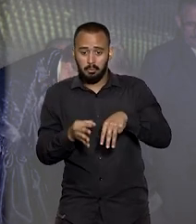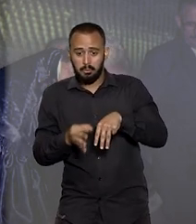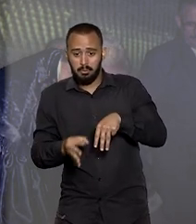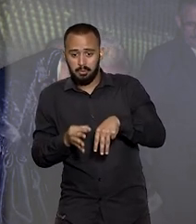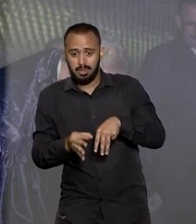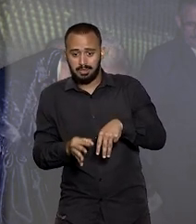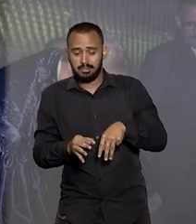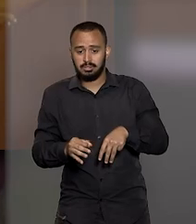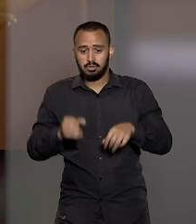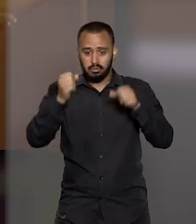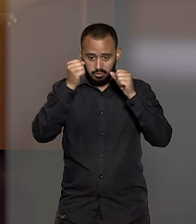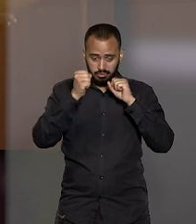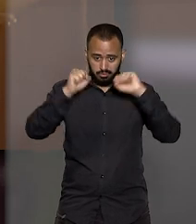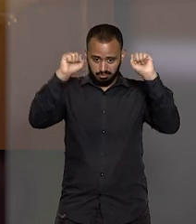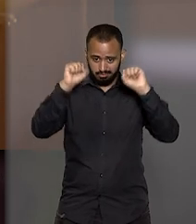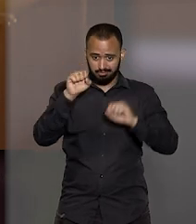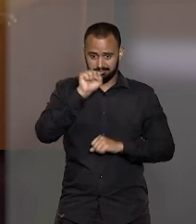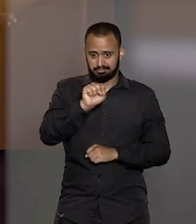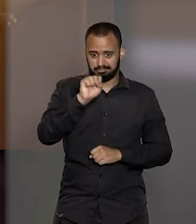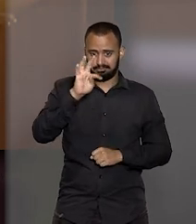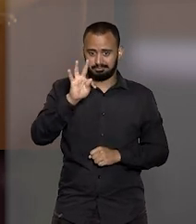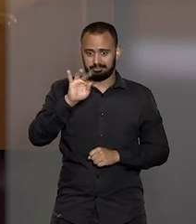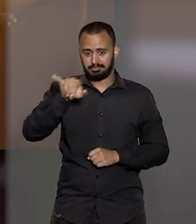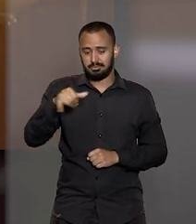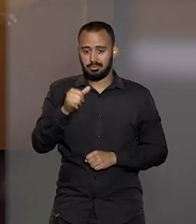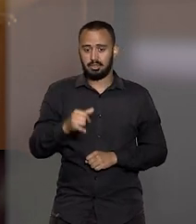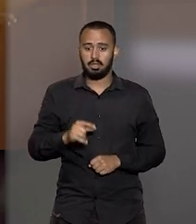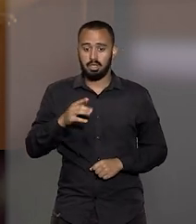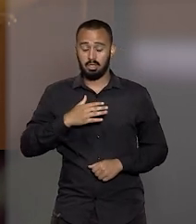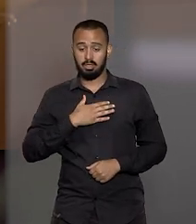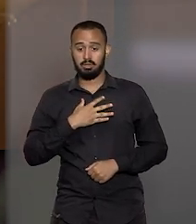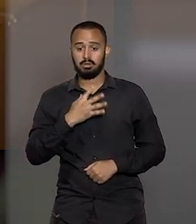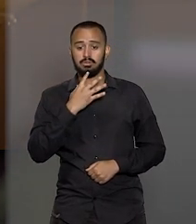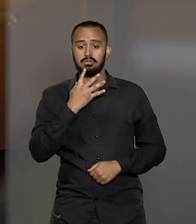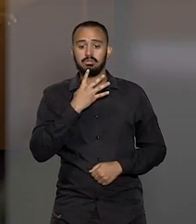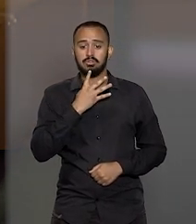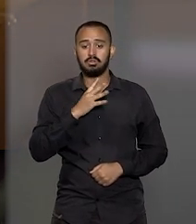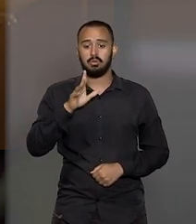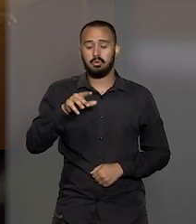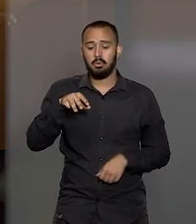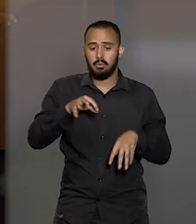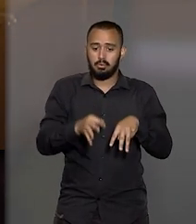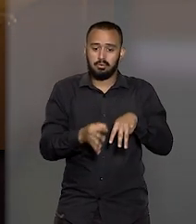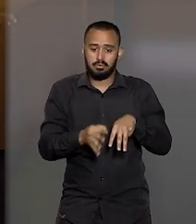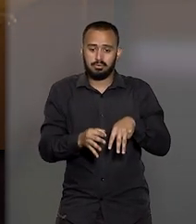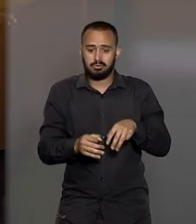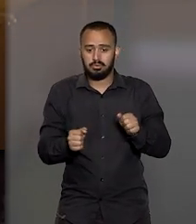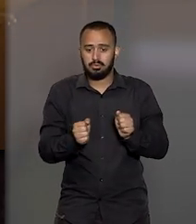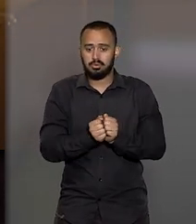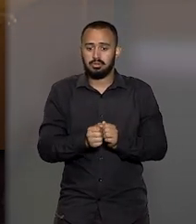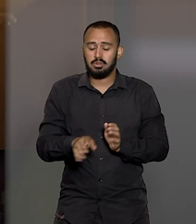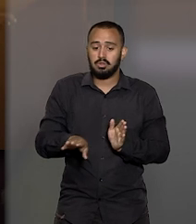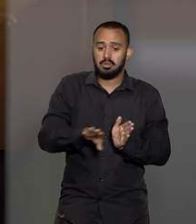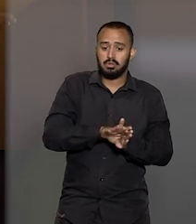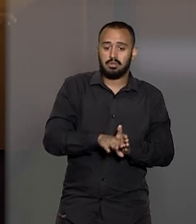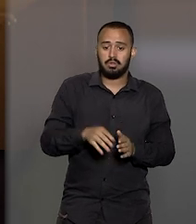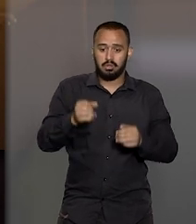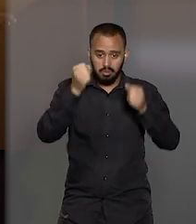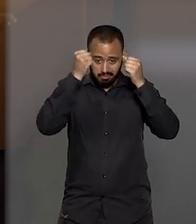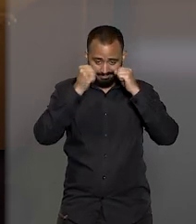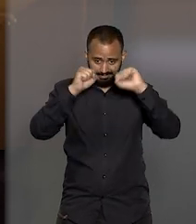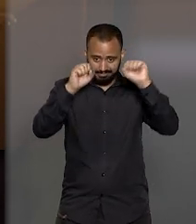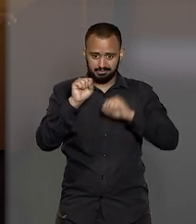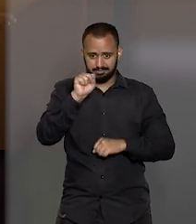de Justiça. Eu conheci o ministro Felix Fischer quando cheguei ao Superior Tribunal de Justiça, no ano de